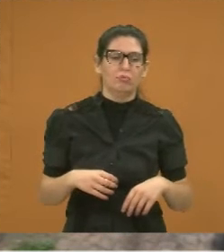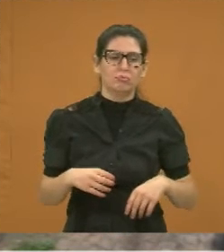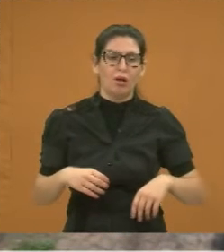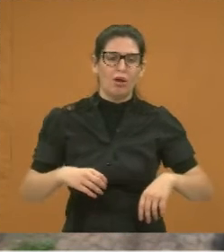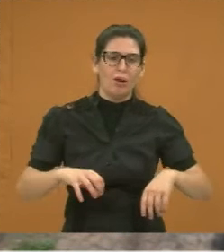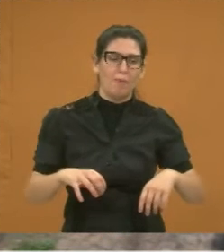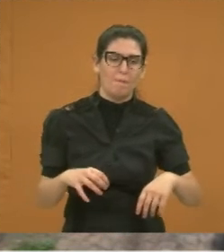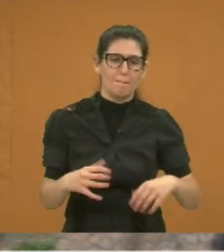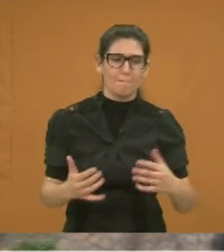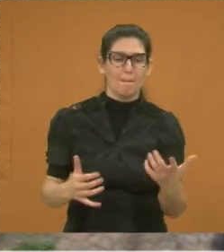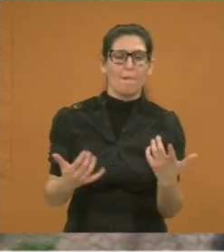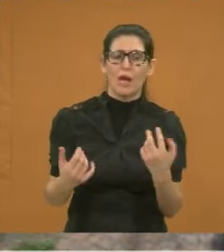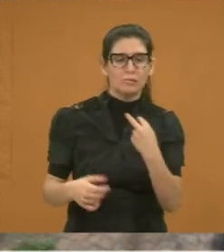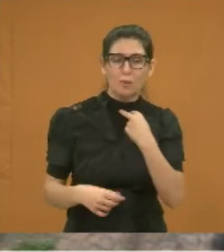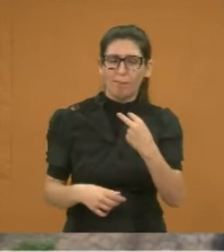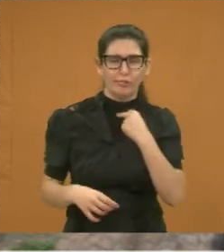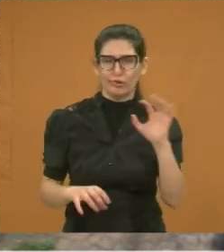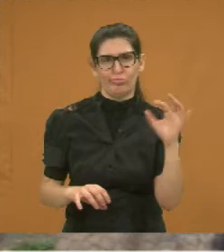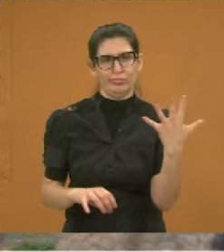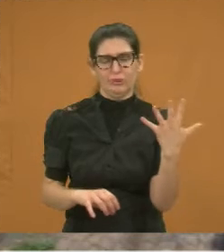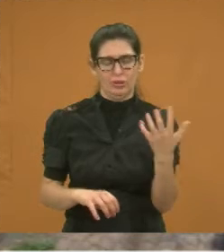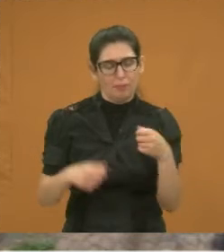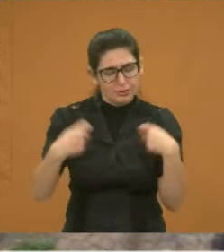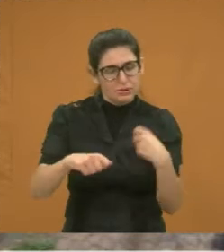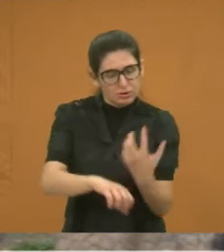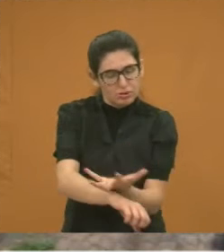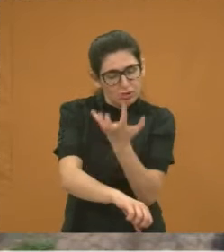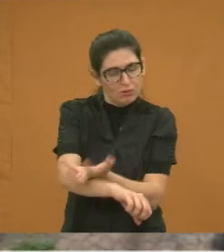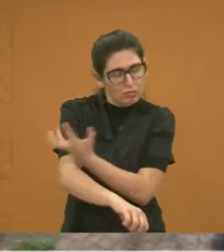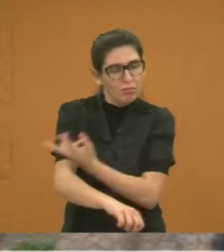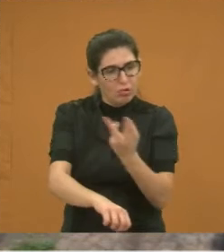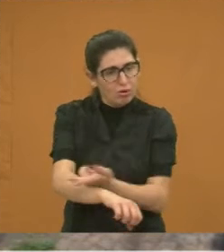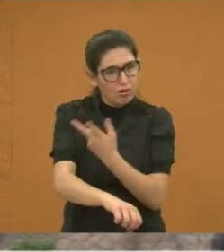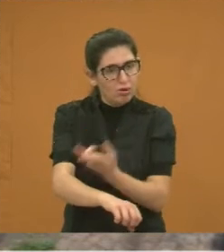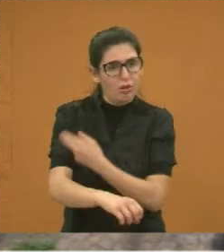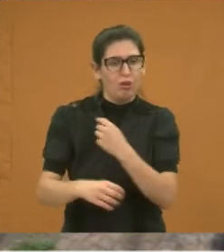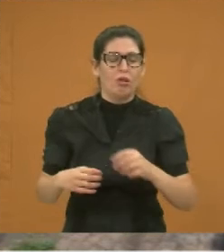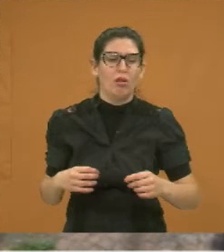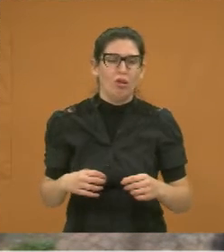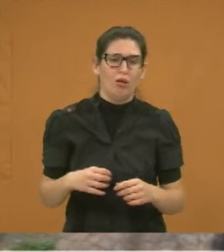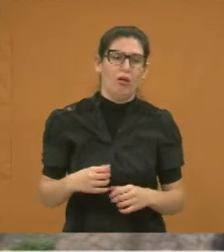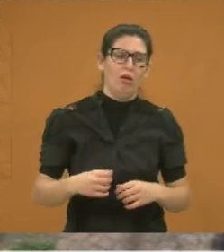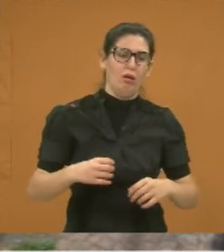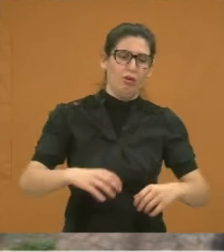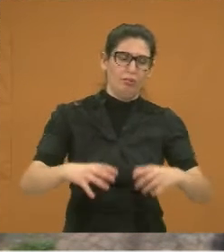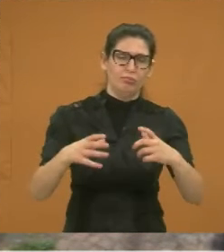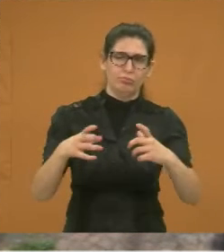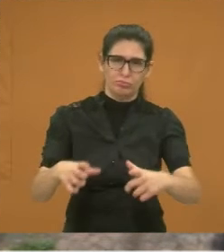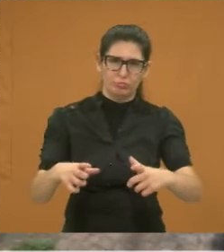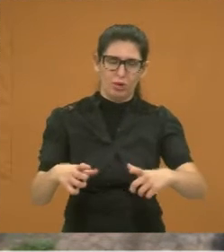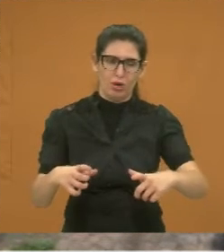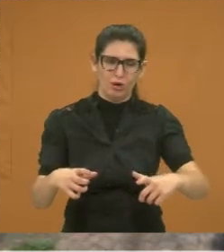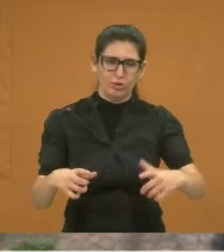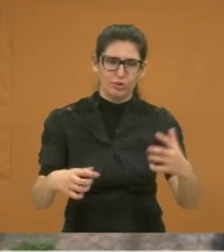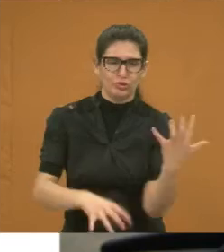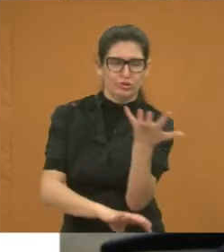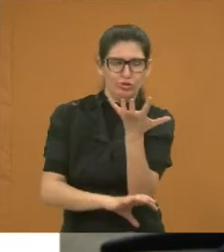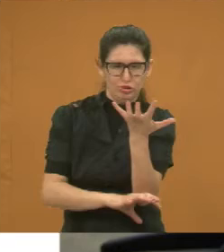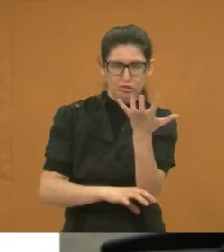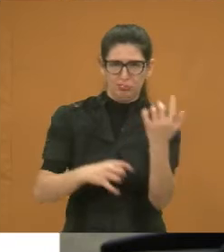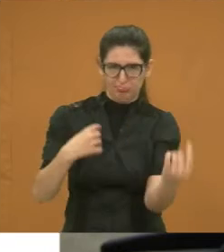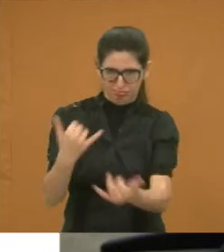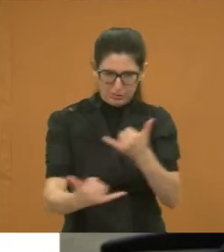aconteça isso. Tem que, pelo menos, fazer a manutenção ali naquela praça ali. Então, a foto 13.